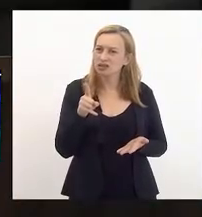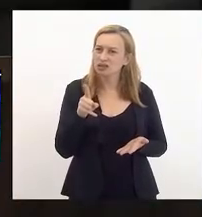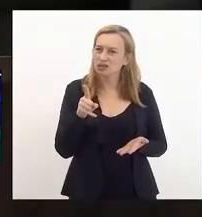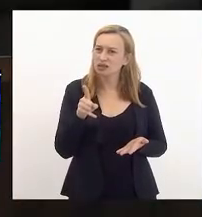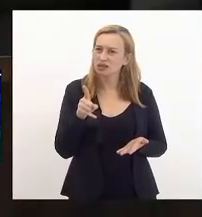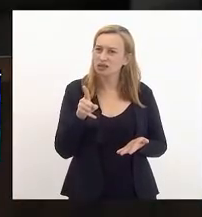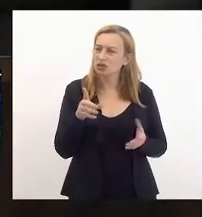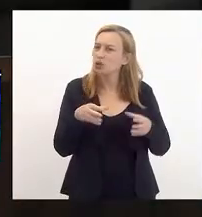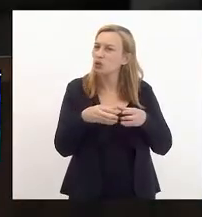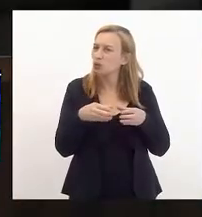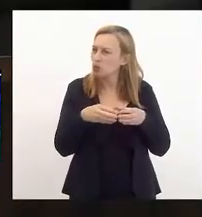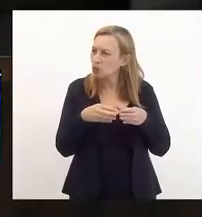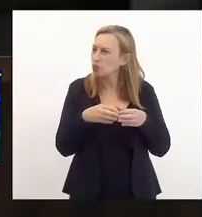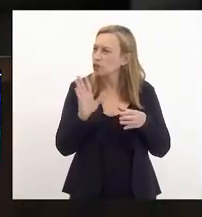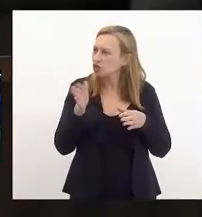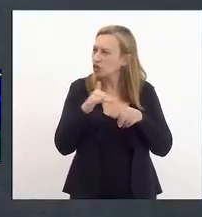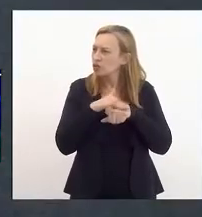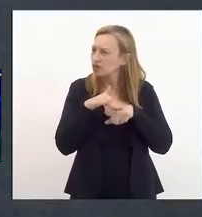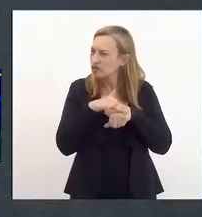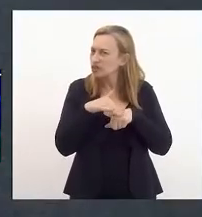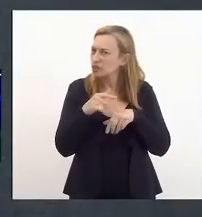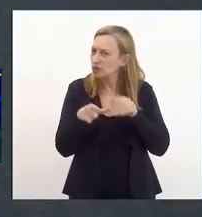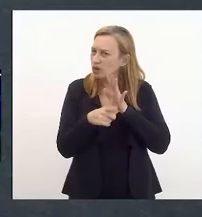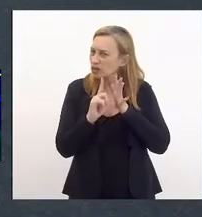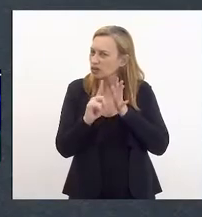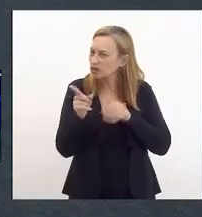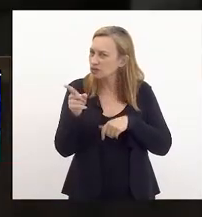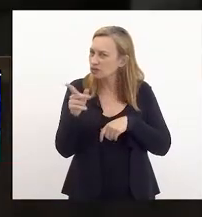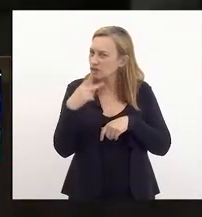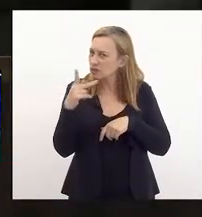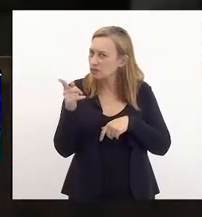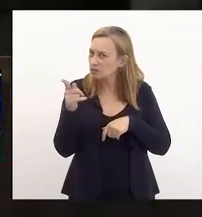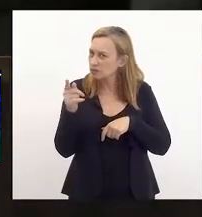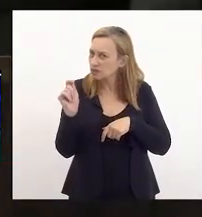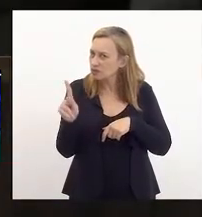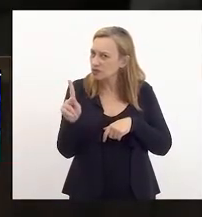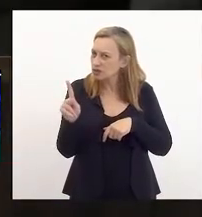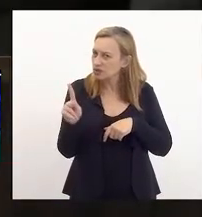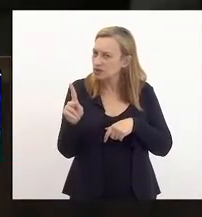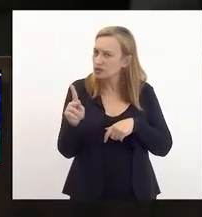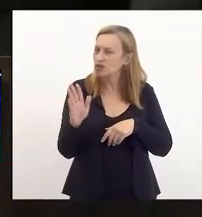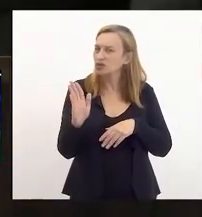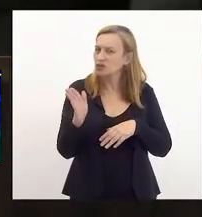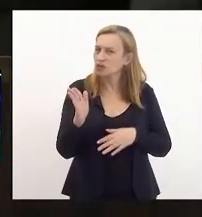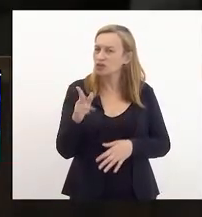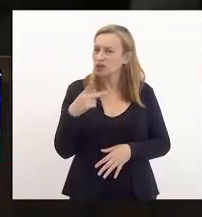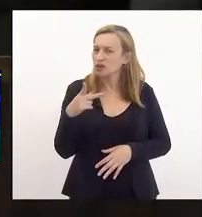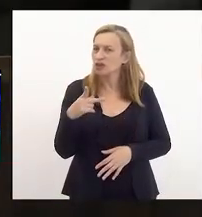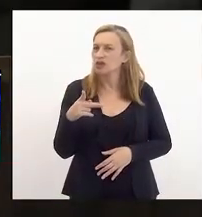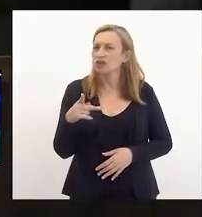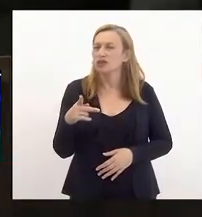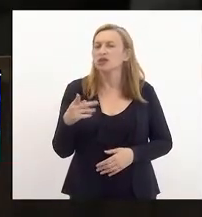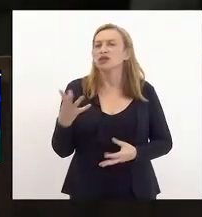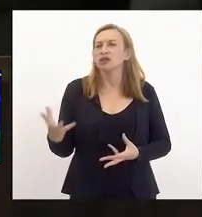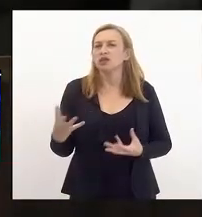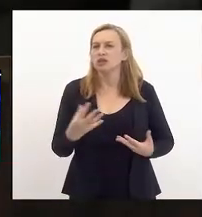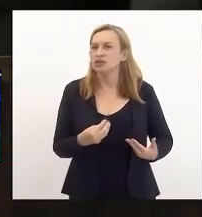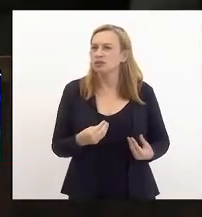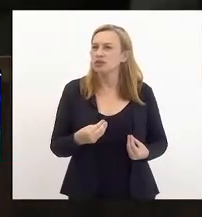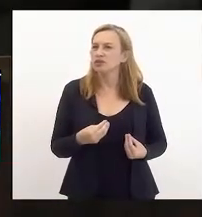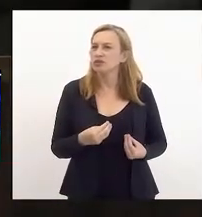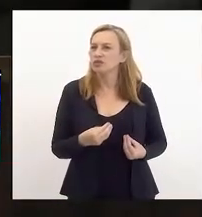aquele grupo que nós falamos agora há pouco. Então, já falei aqui que eu estive recebendo